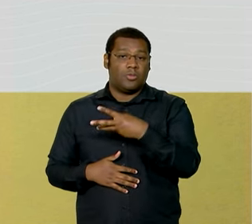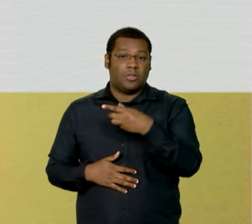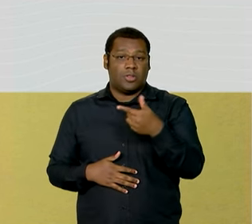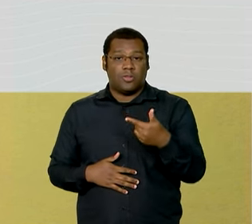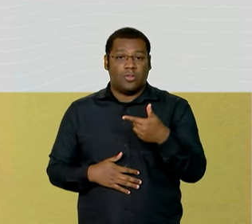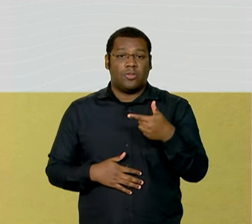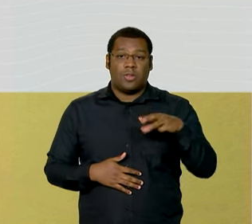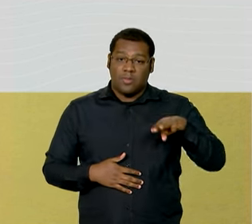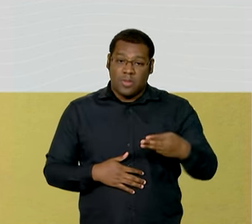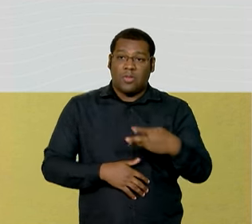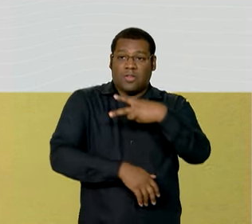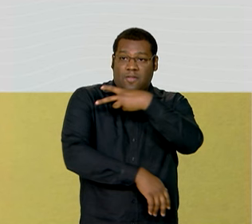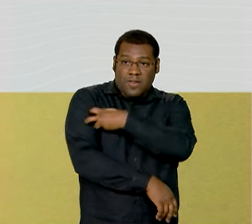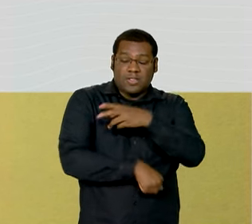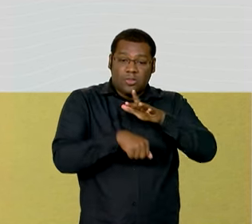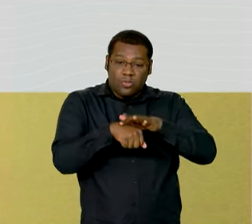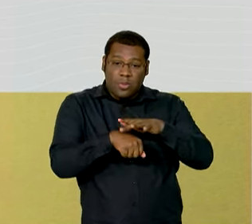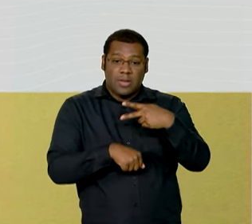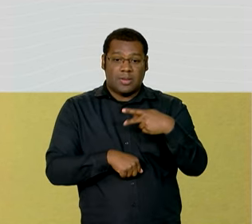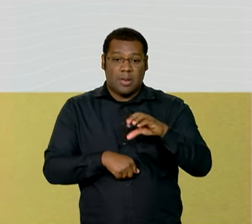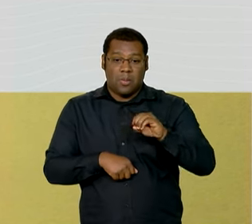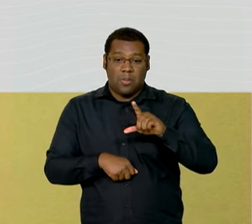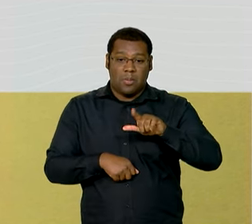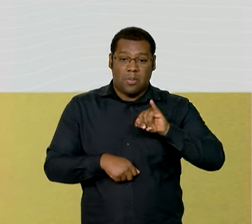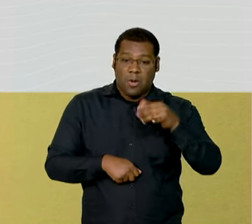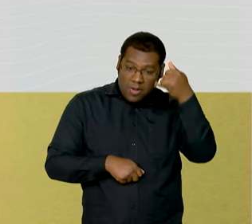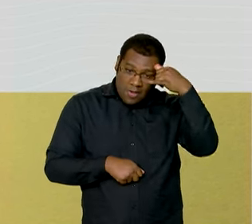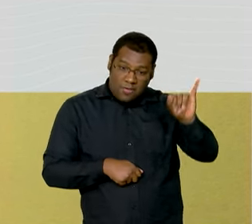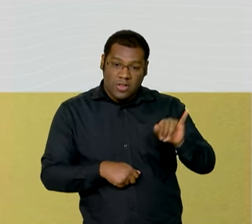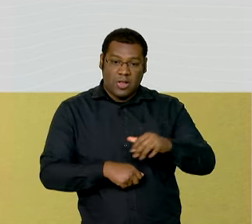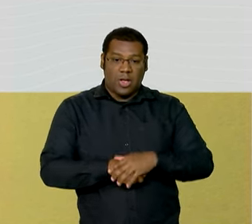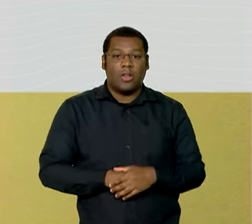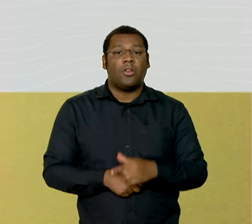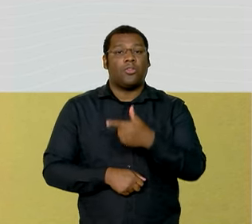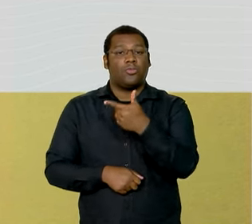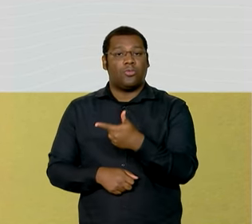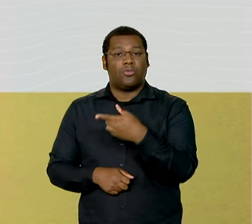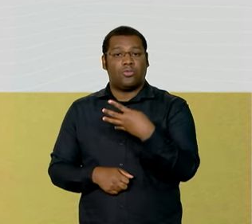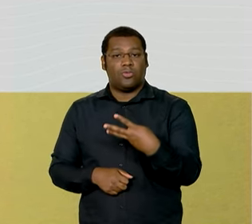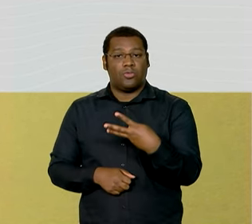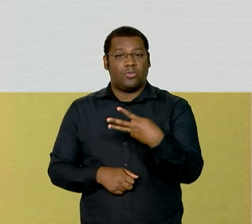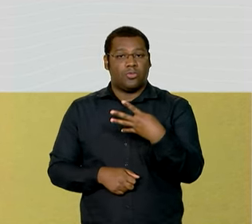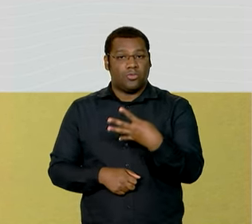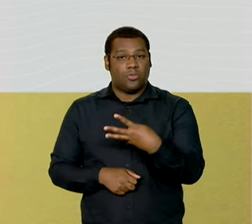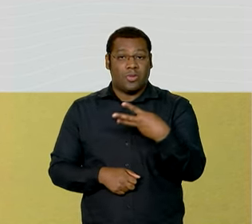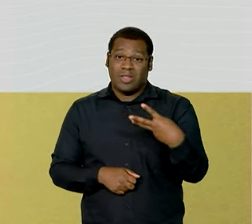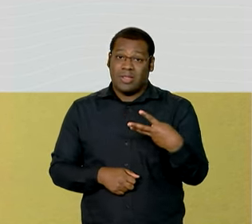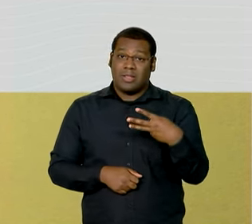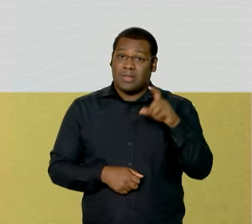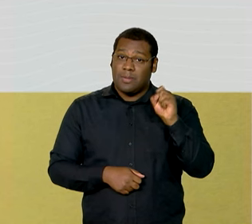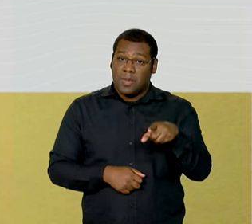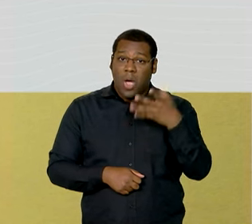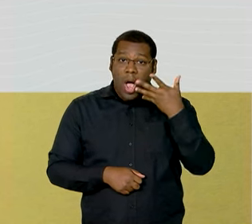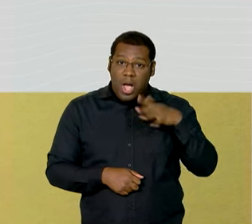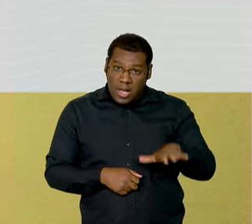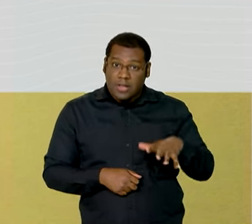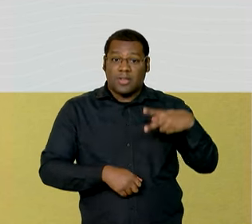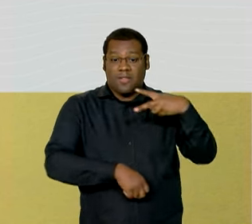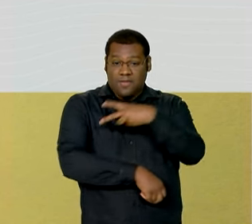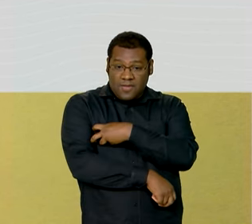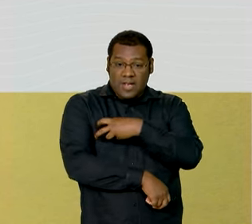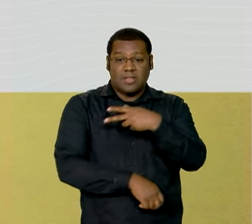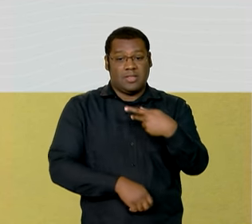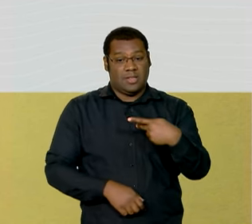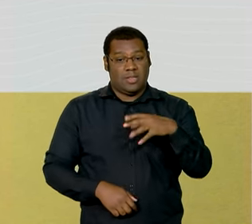da polio, o que significa que 243 mil crianças não receberam a primeira dose contra a polio.